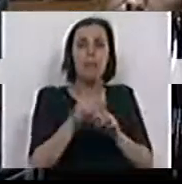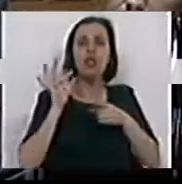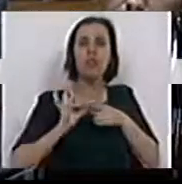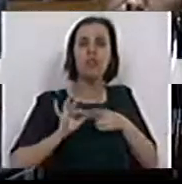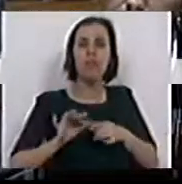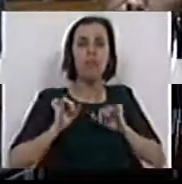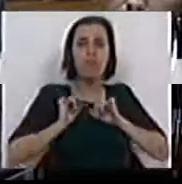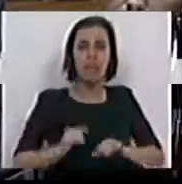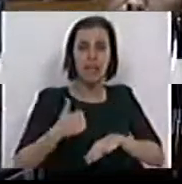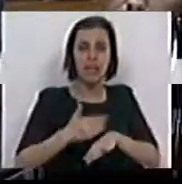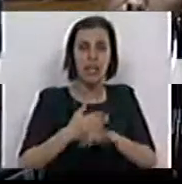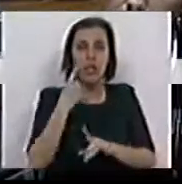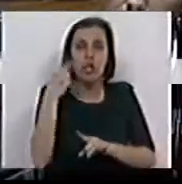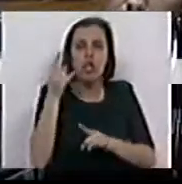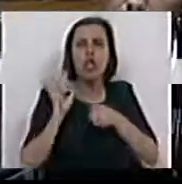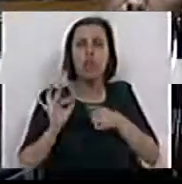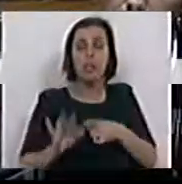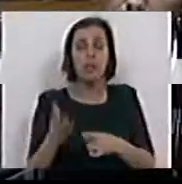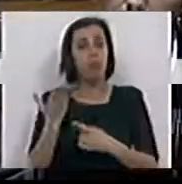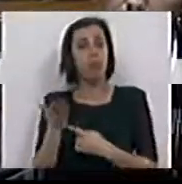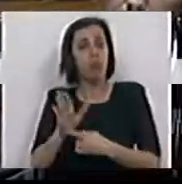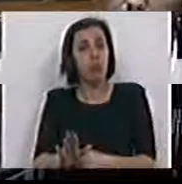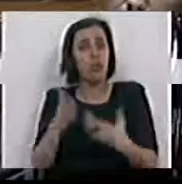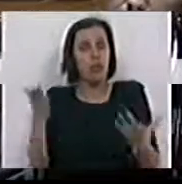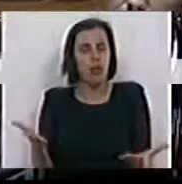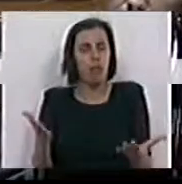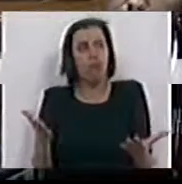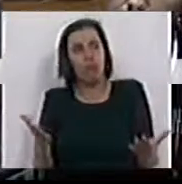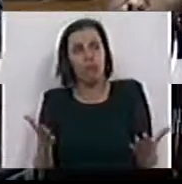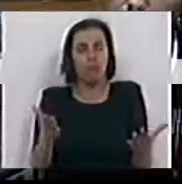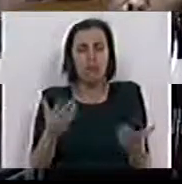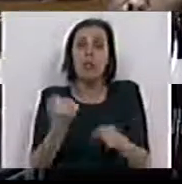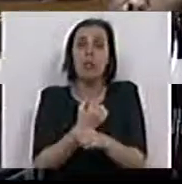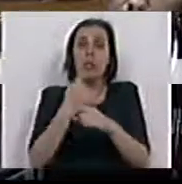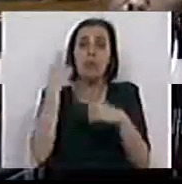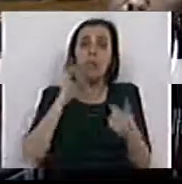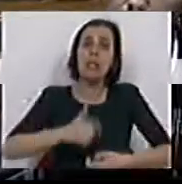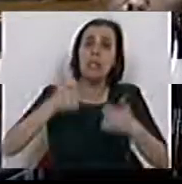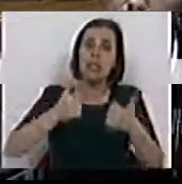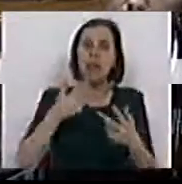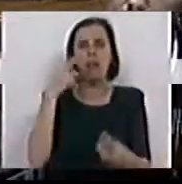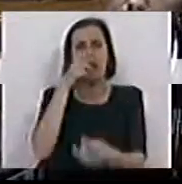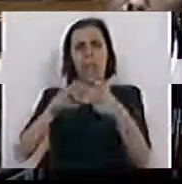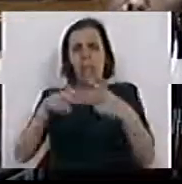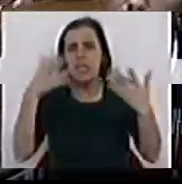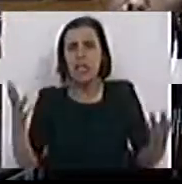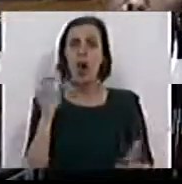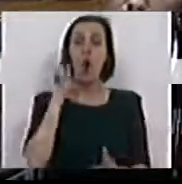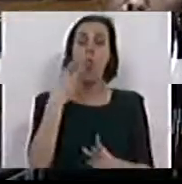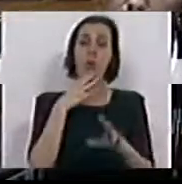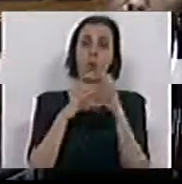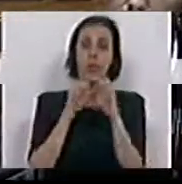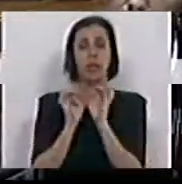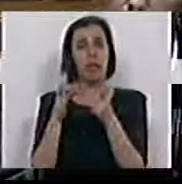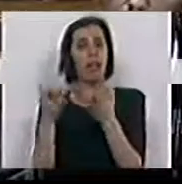especificidades de setores em específico, nomeadamente em setores que consistam em serviços públicos essenciais, como o da eletricidade ou das